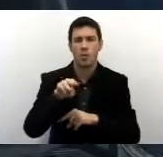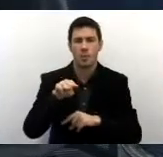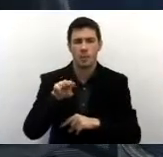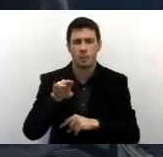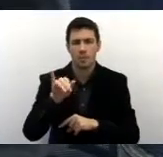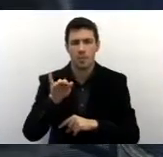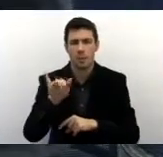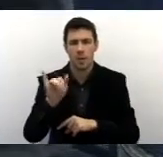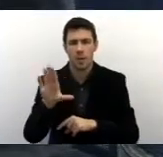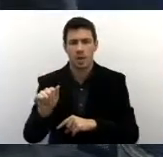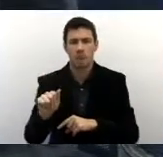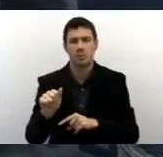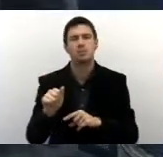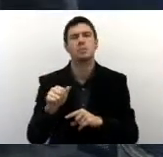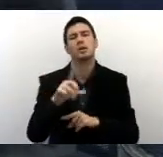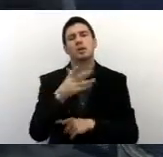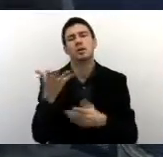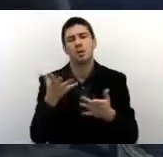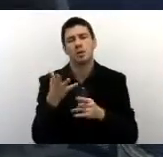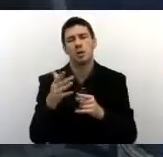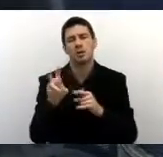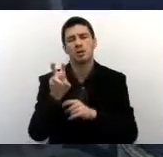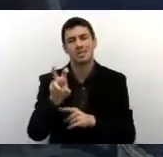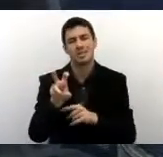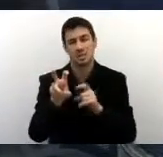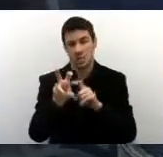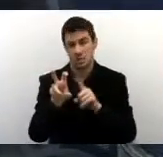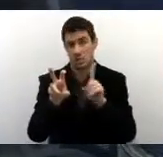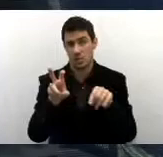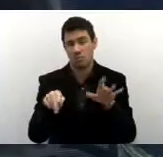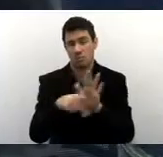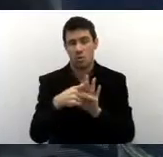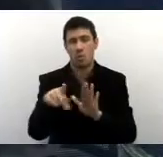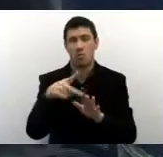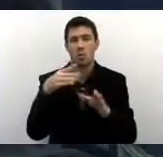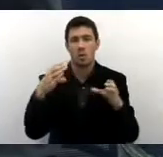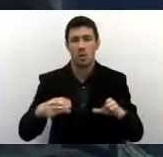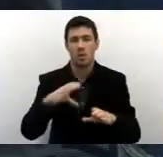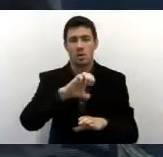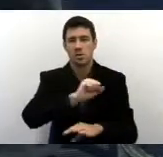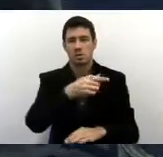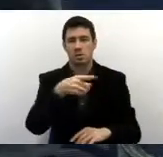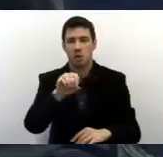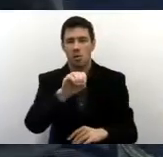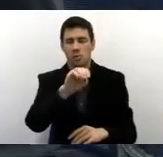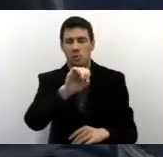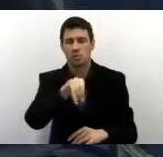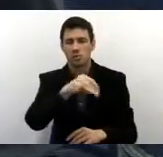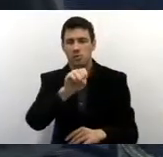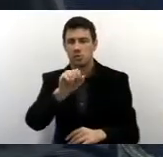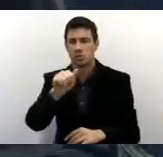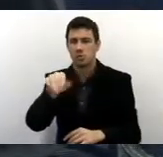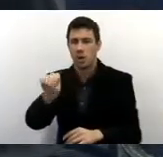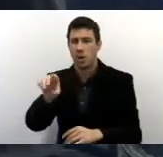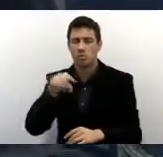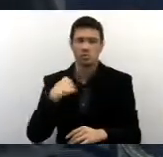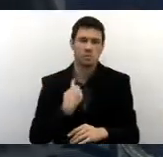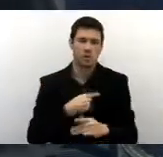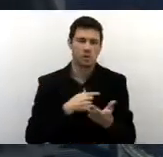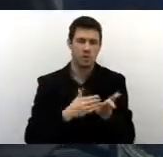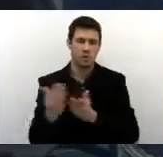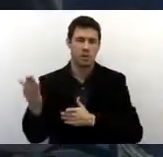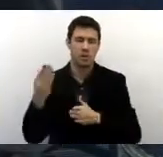no bairro do São João. Existe uma perspectiva, uma expectativa para quando isso deve acontecer? Olha, para o ano de 2014,